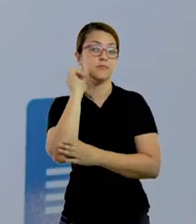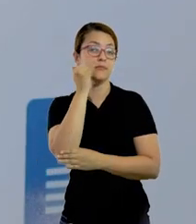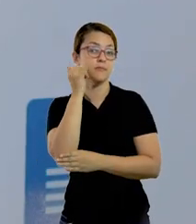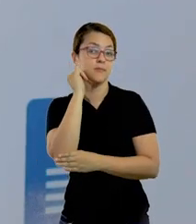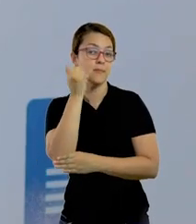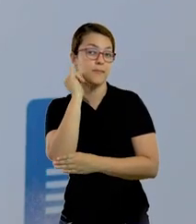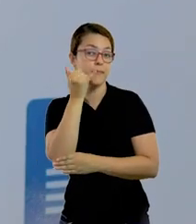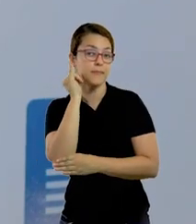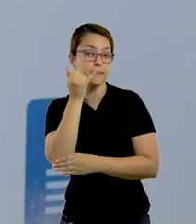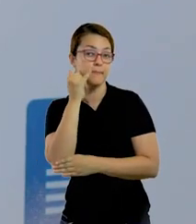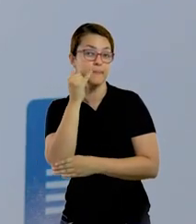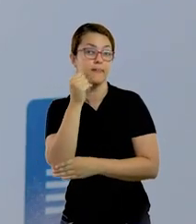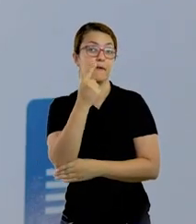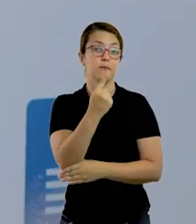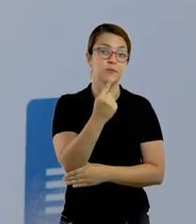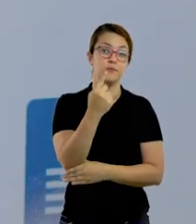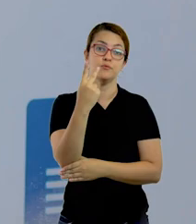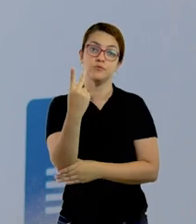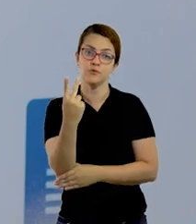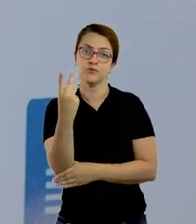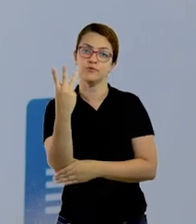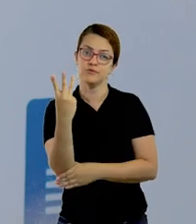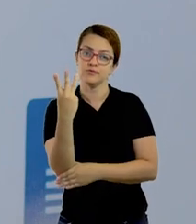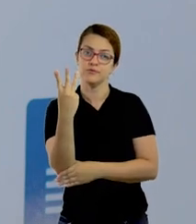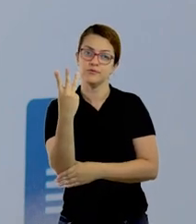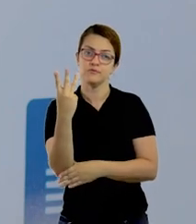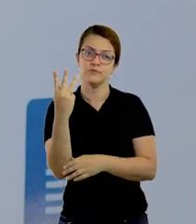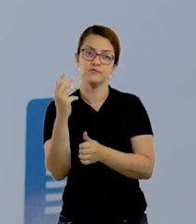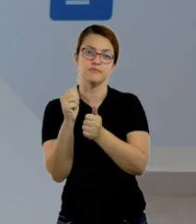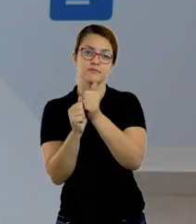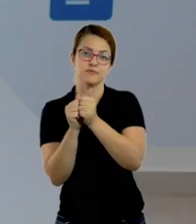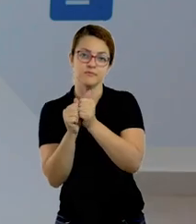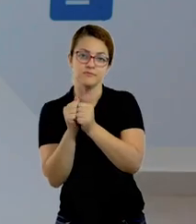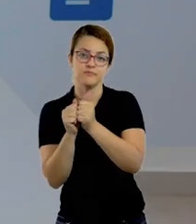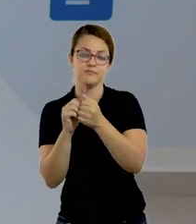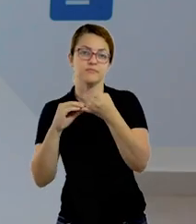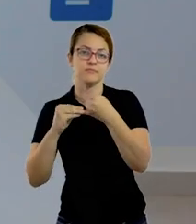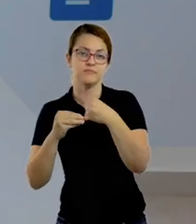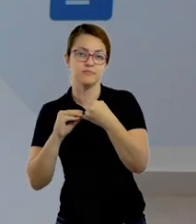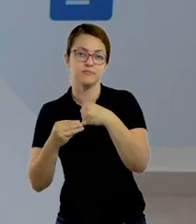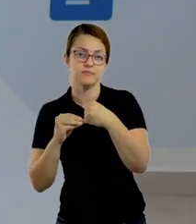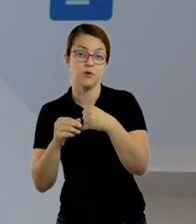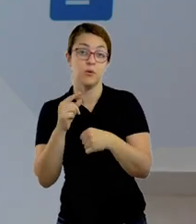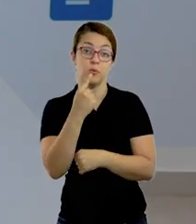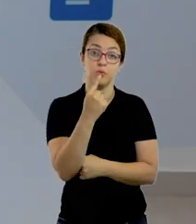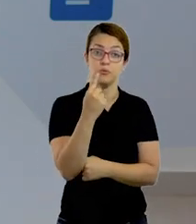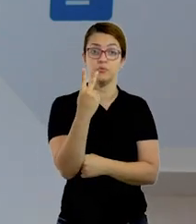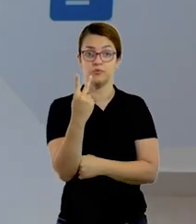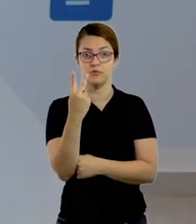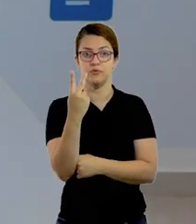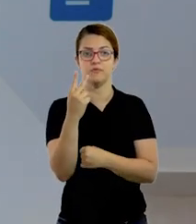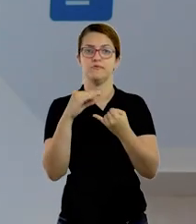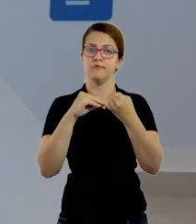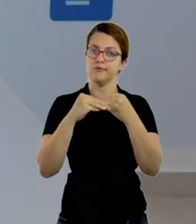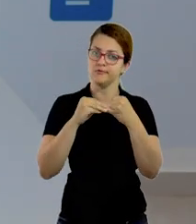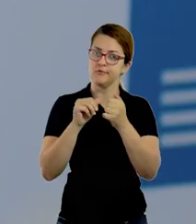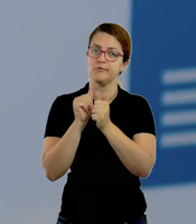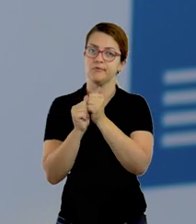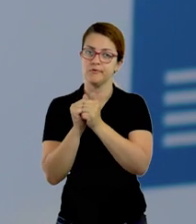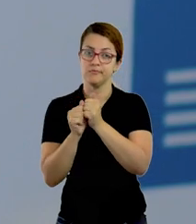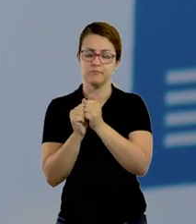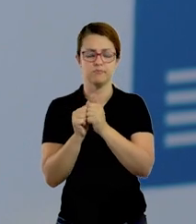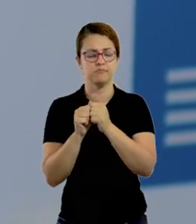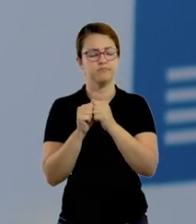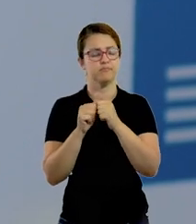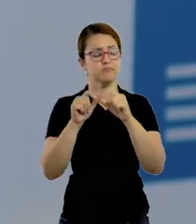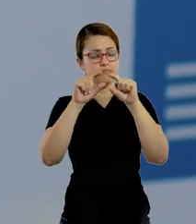parlenda, né? A parlenda 1, 2, feijão com arroz. Notem que eu não coloquei os números, né? Eu fiz